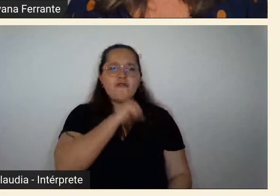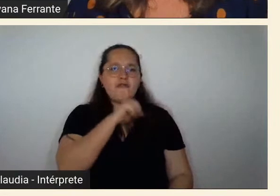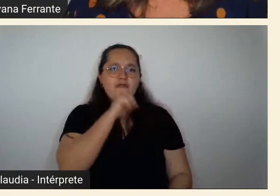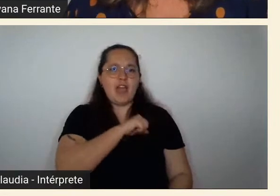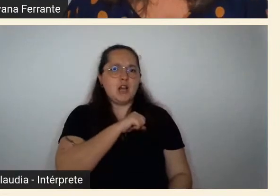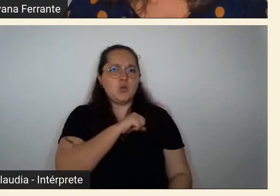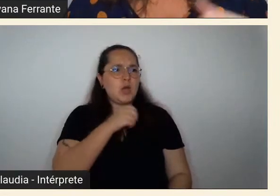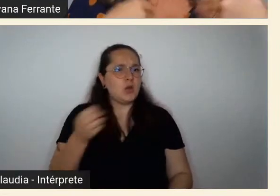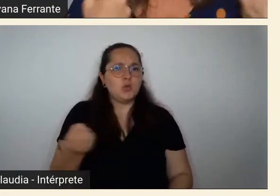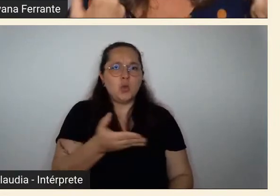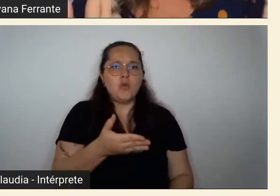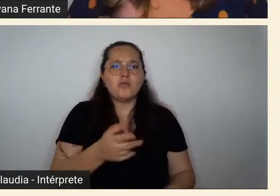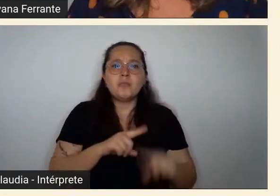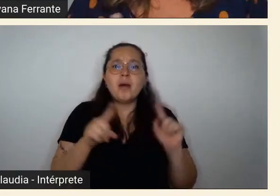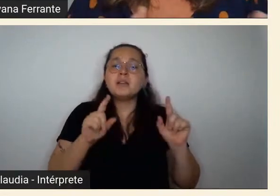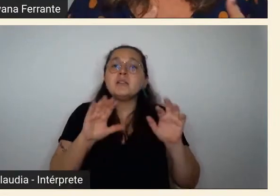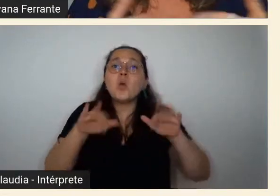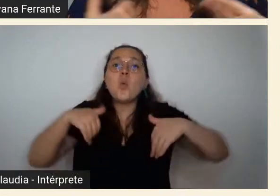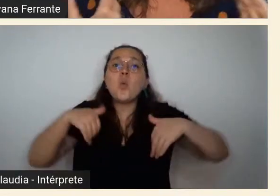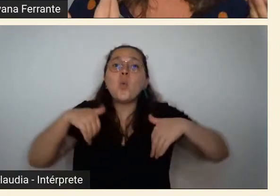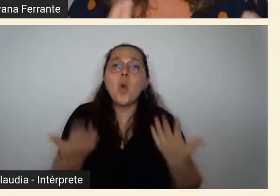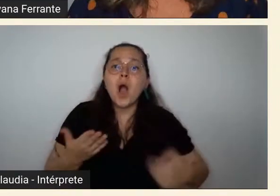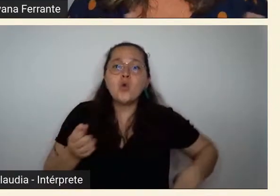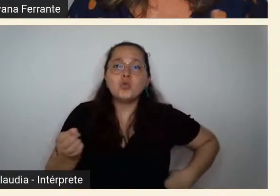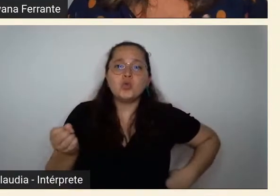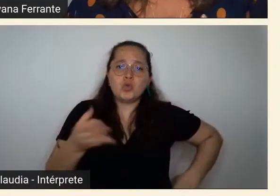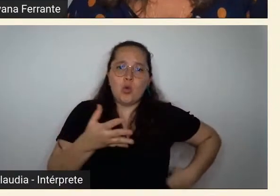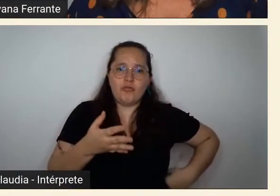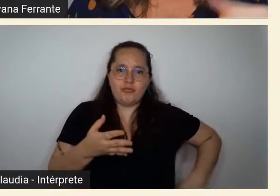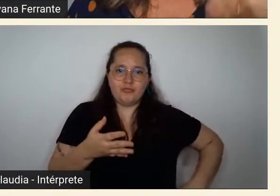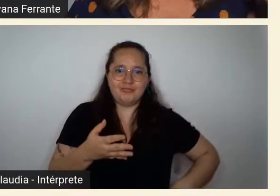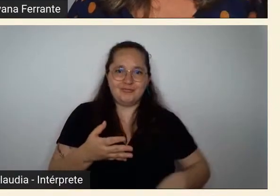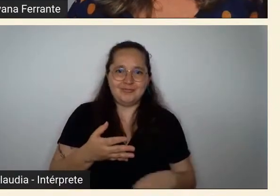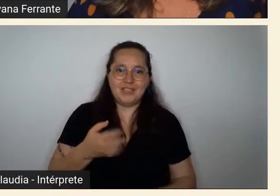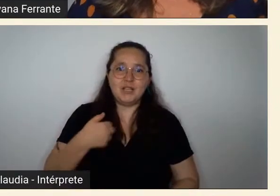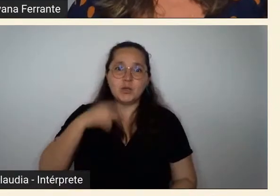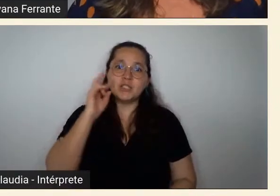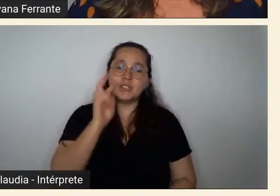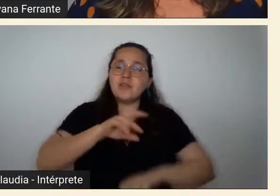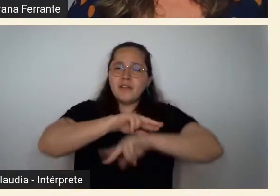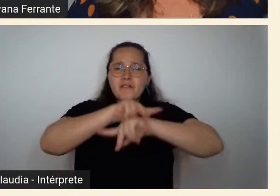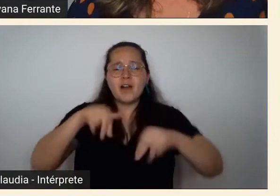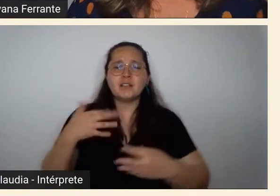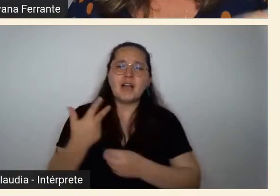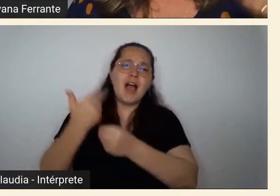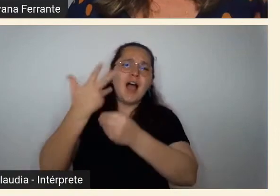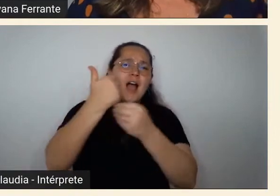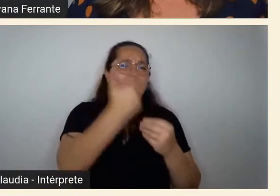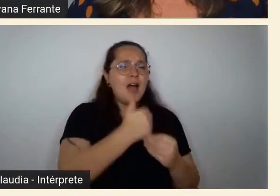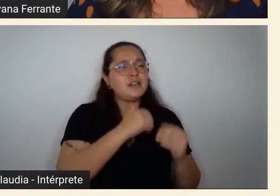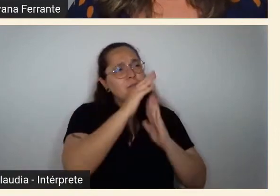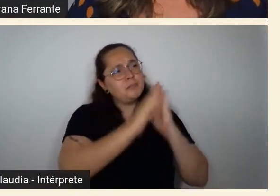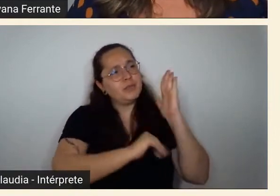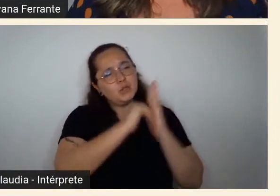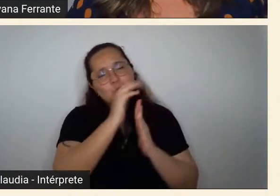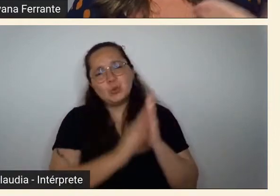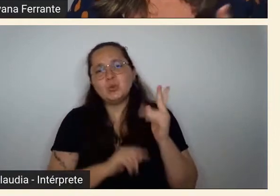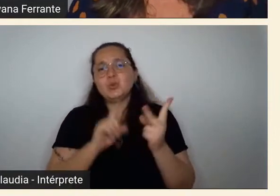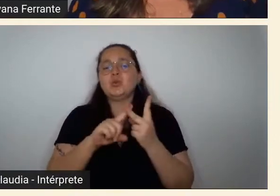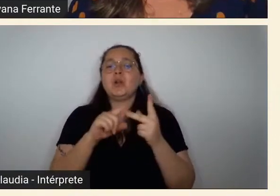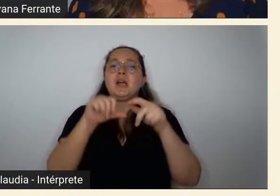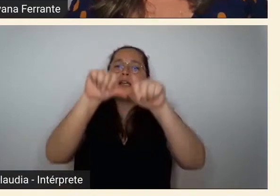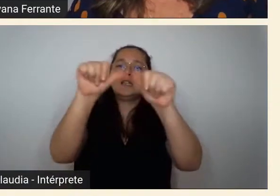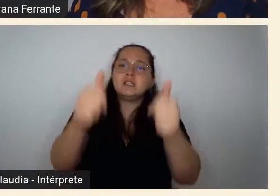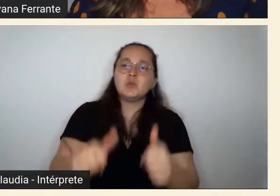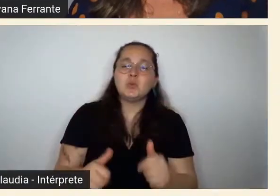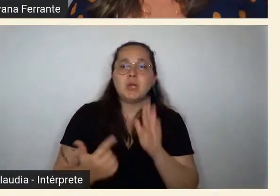trazer então nós vimos uma multiplicidade de exemplos de arte quer seja no campo da pintura da escultura da